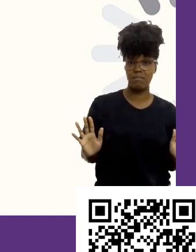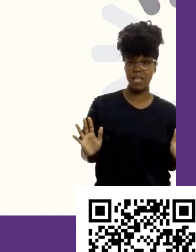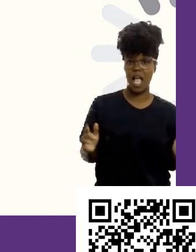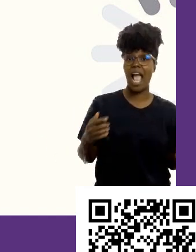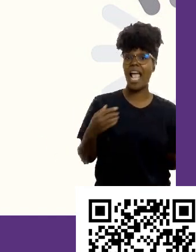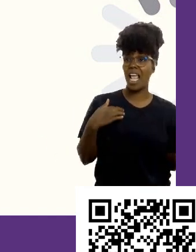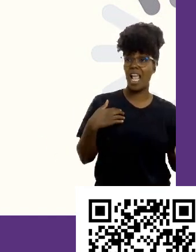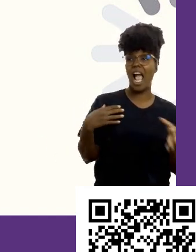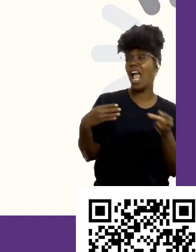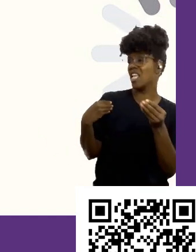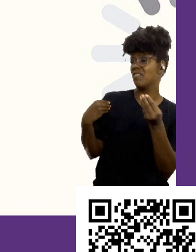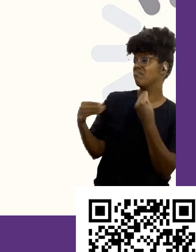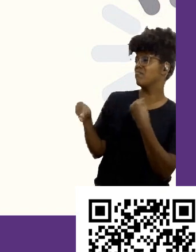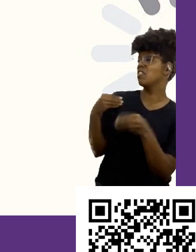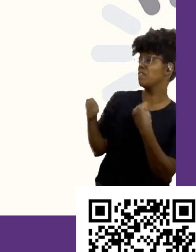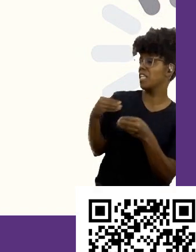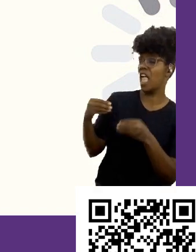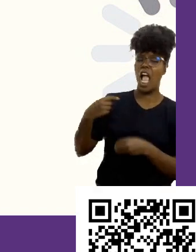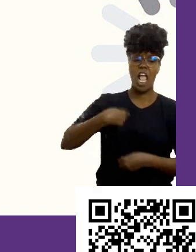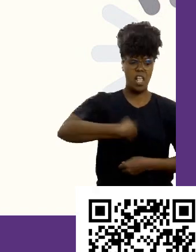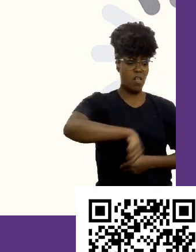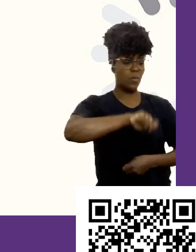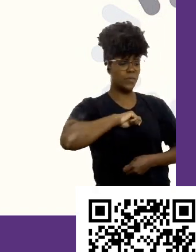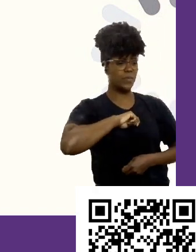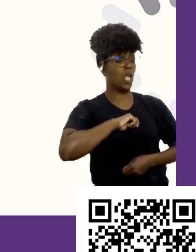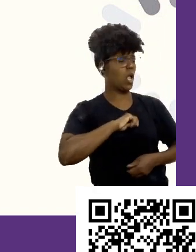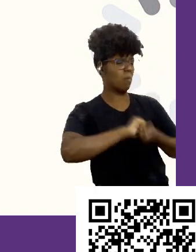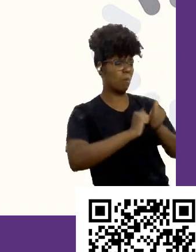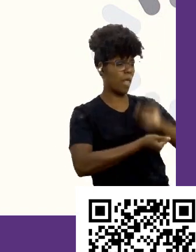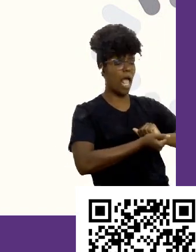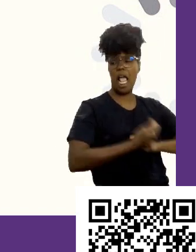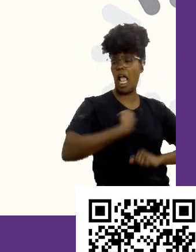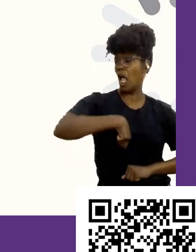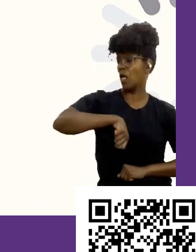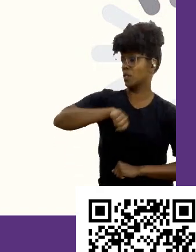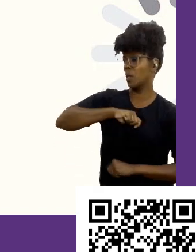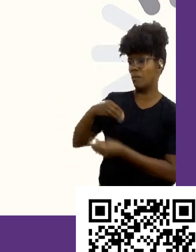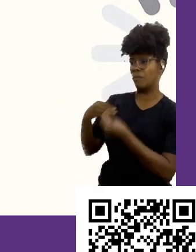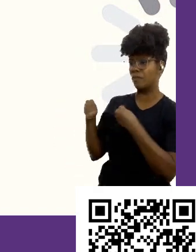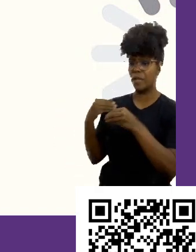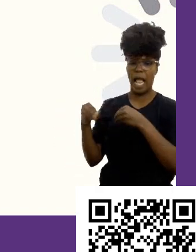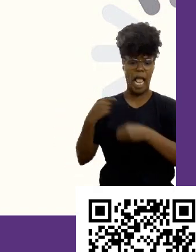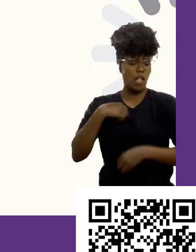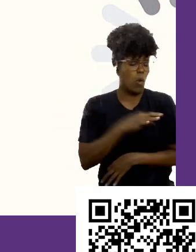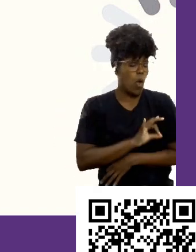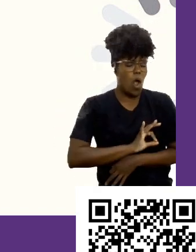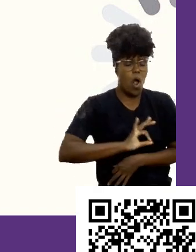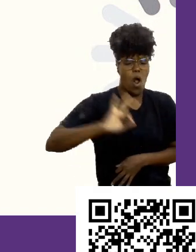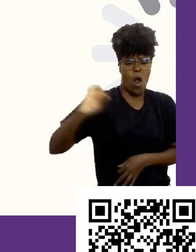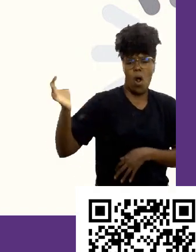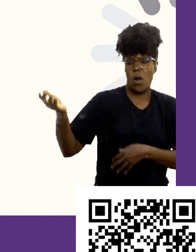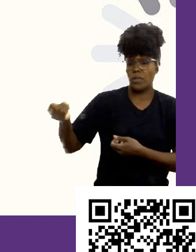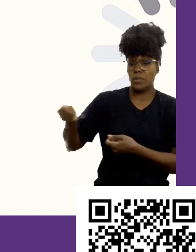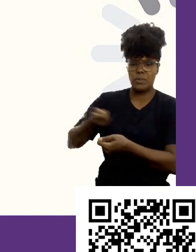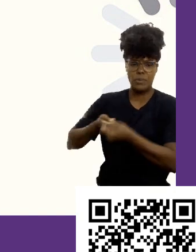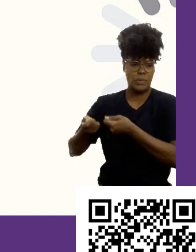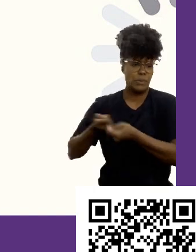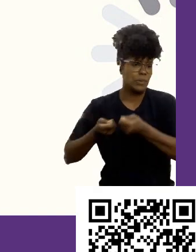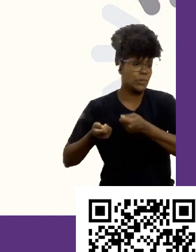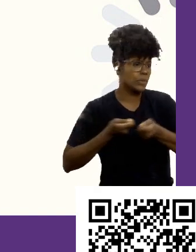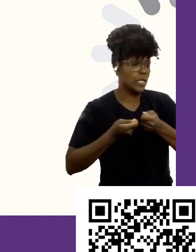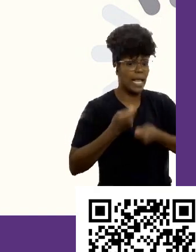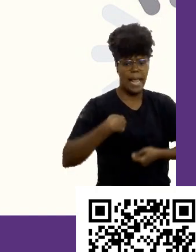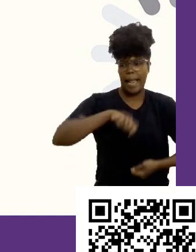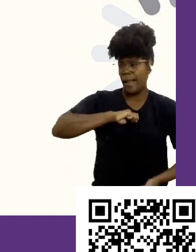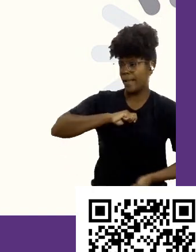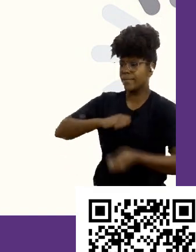flexível, Mariana. Eu sou isso. Eu sou adaptável. Eu sou flexível. Eu sou um ótimo negociador. Eu sou, eu sou, eu